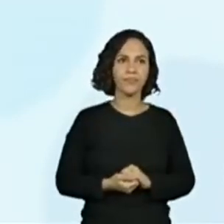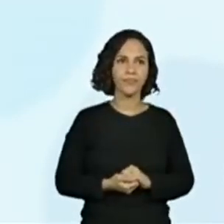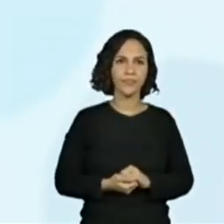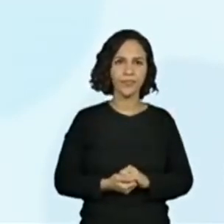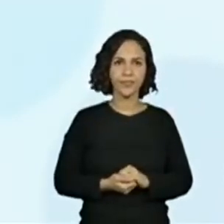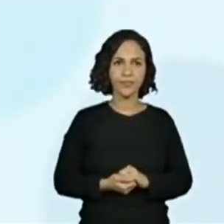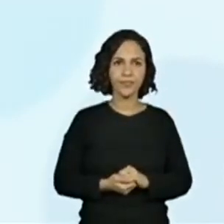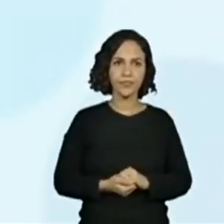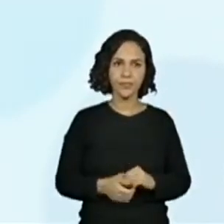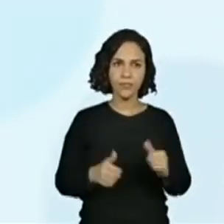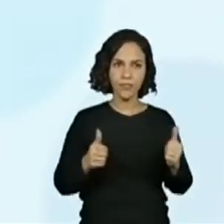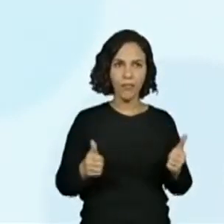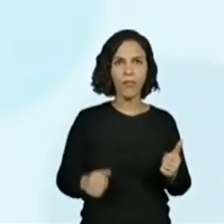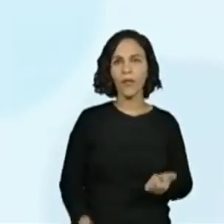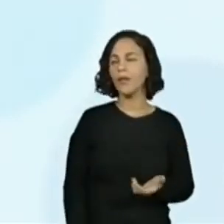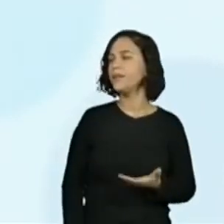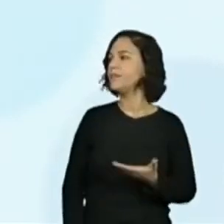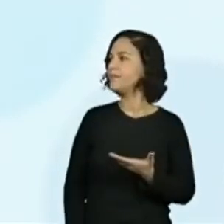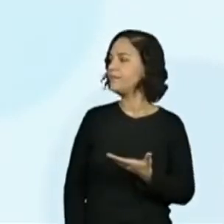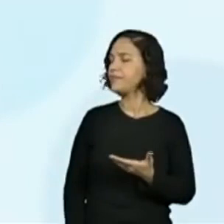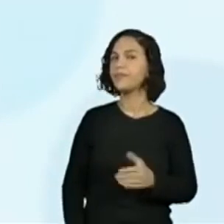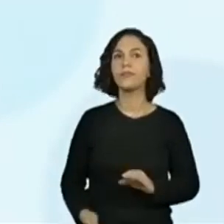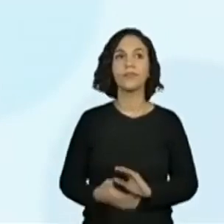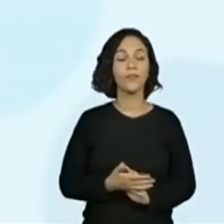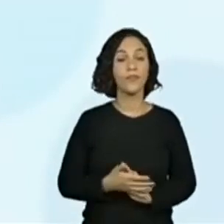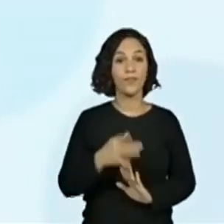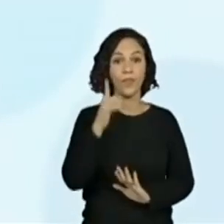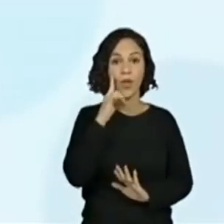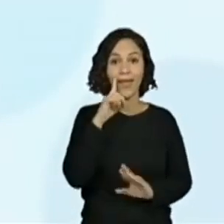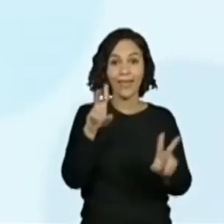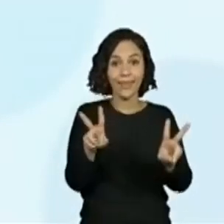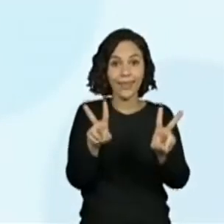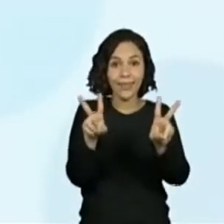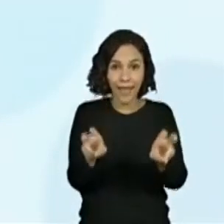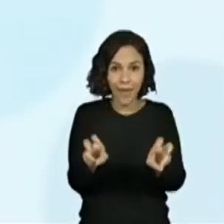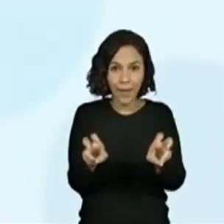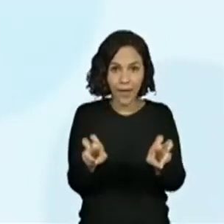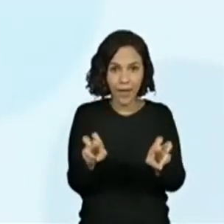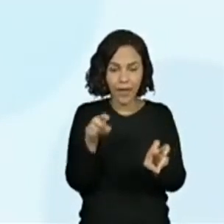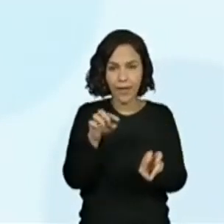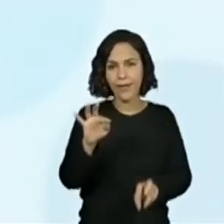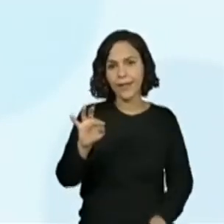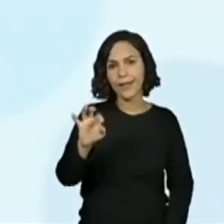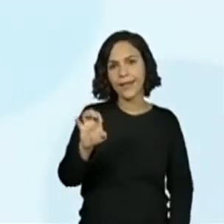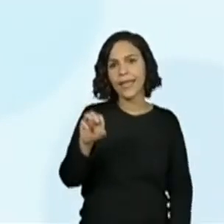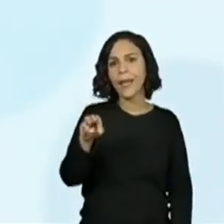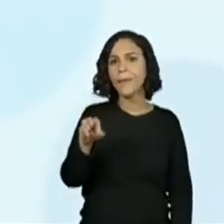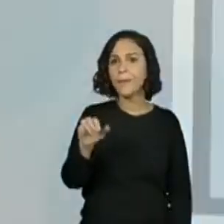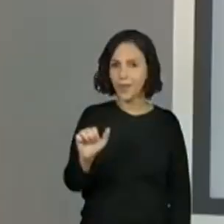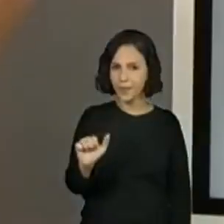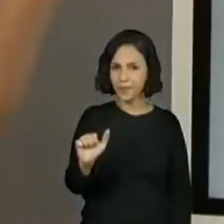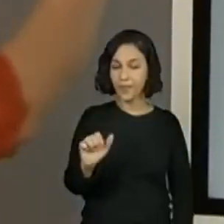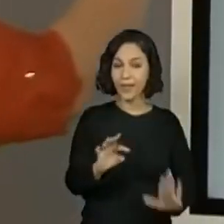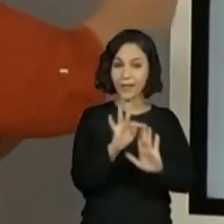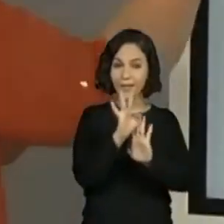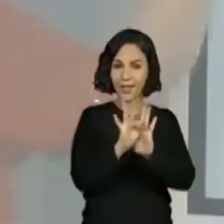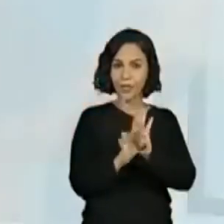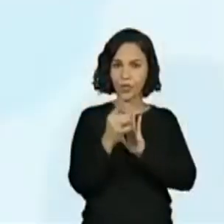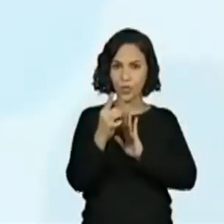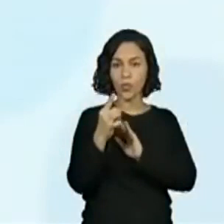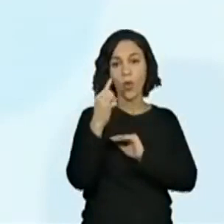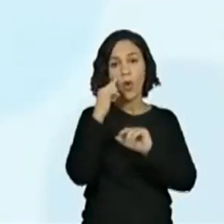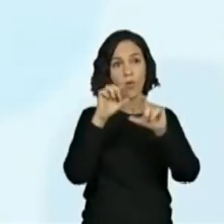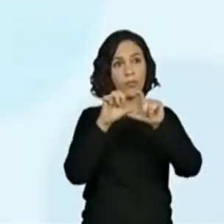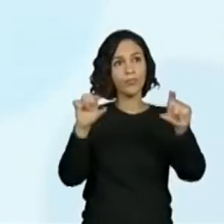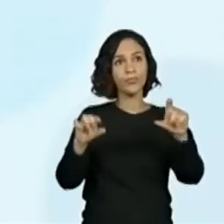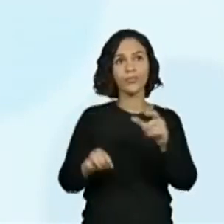print, tá bom? Muito obrigada, professora Vivi. Então, O tema do nosso primeiro texto foi o título, né? Amarelinha,